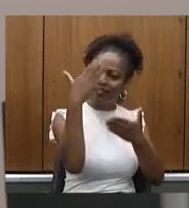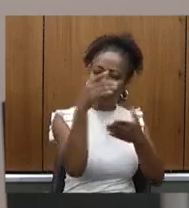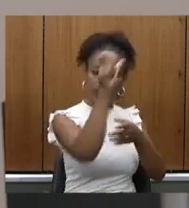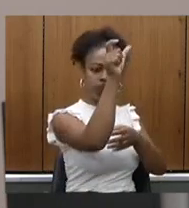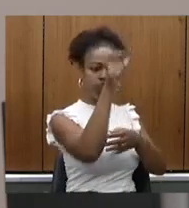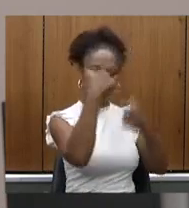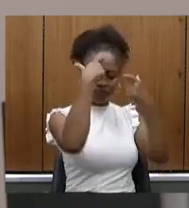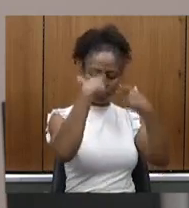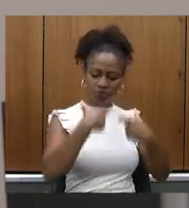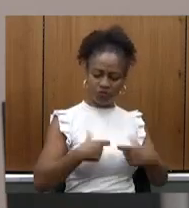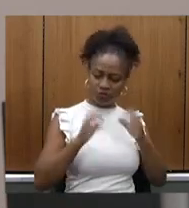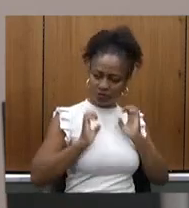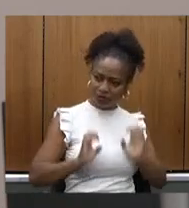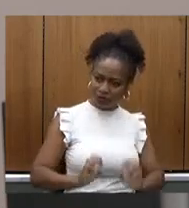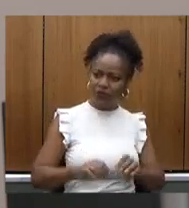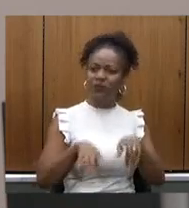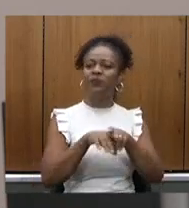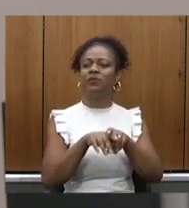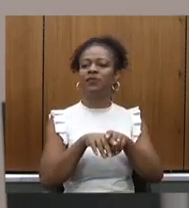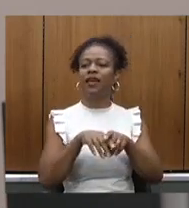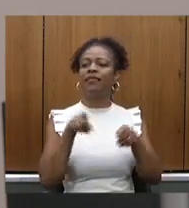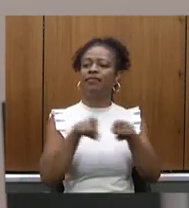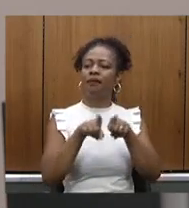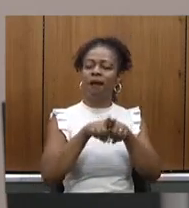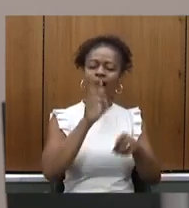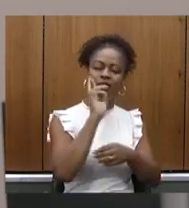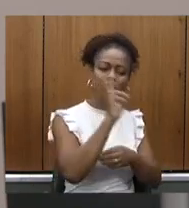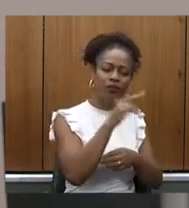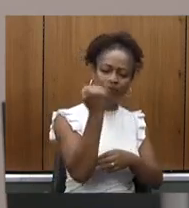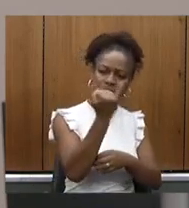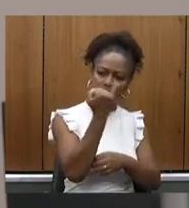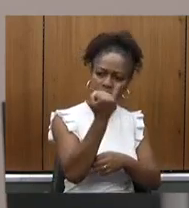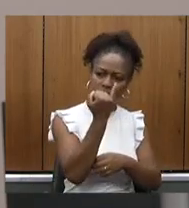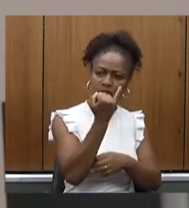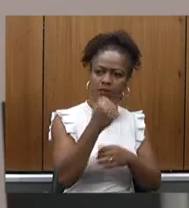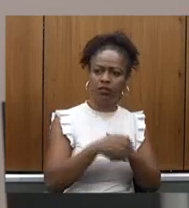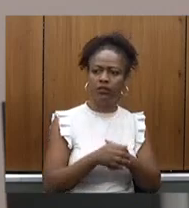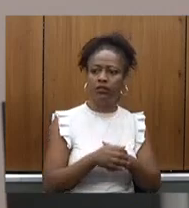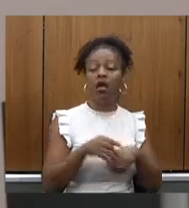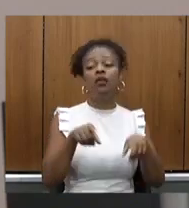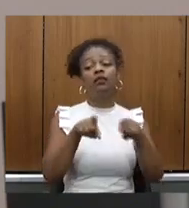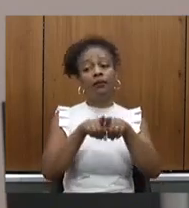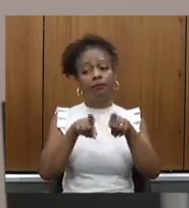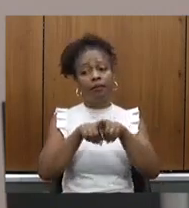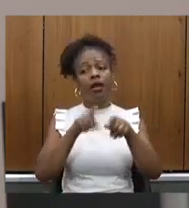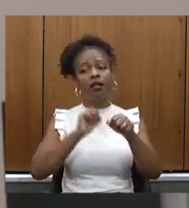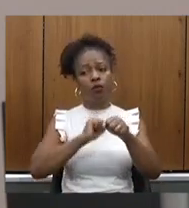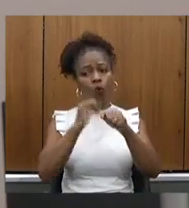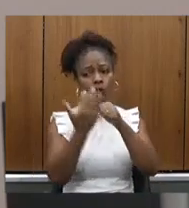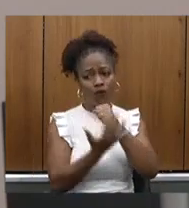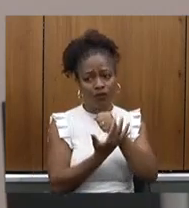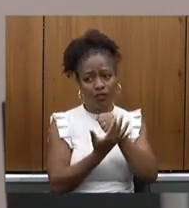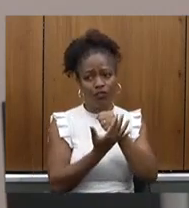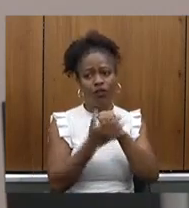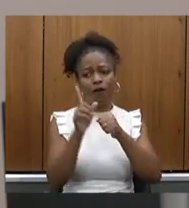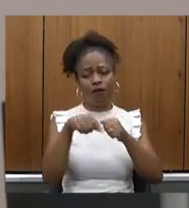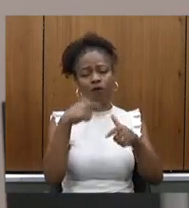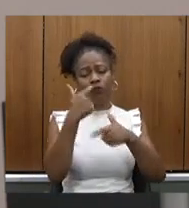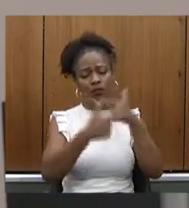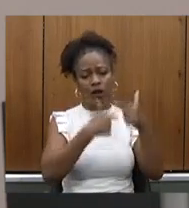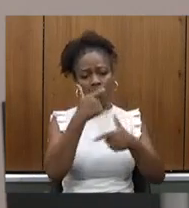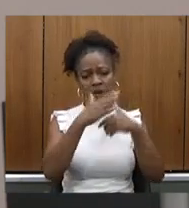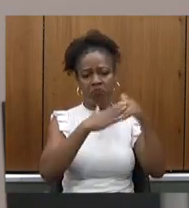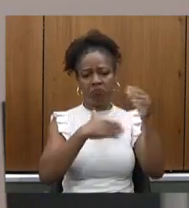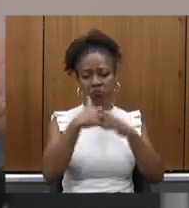pelos resultados tão importantes e pelos resultados principalmente na época do Covid também que foi um trabalho muito profissional